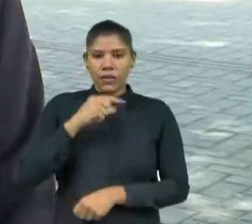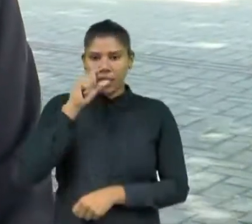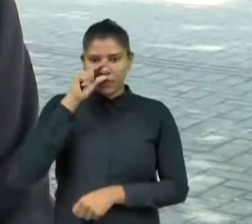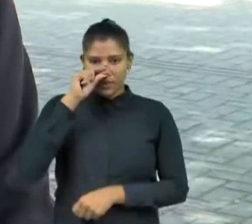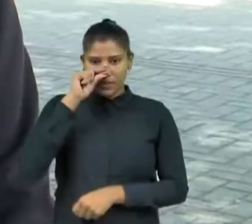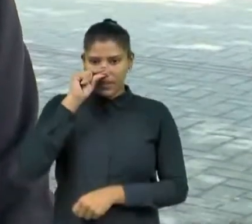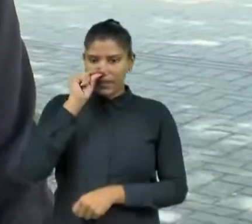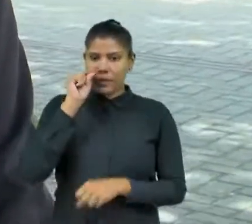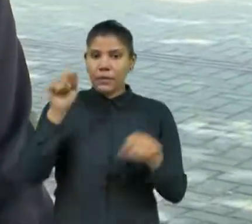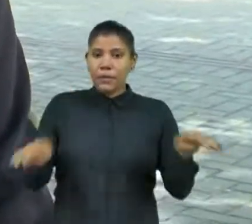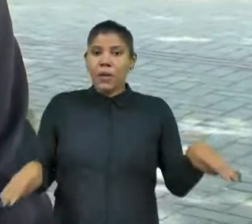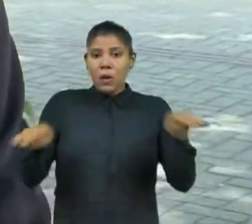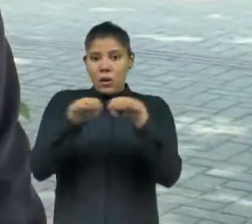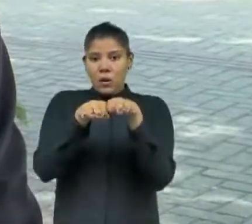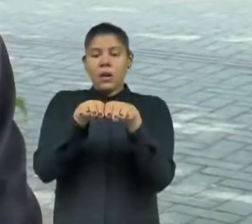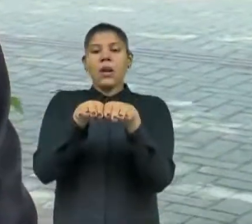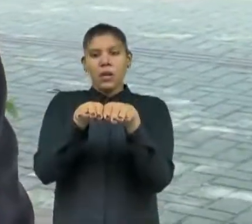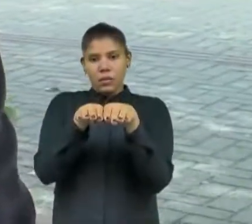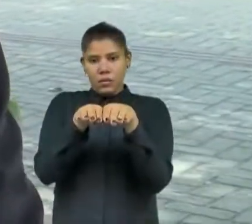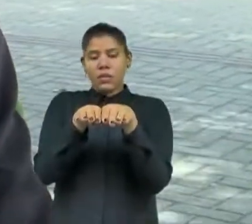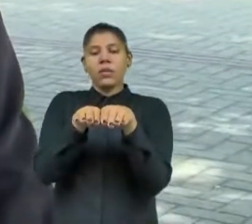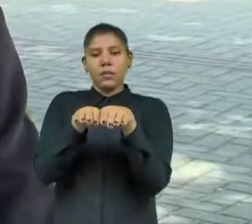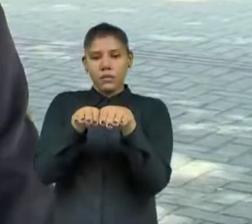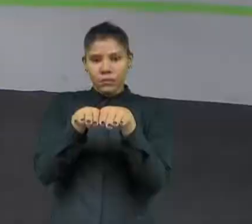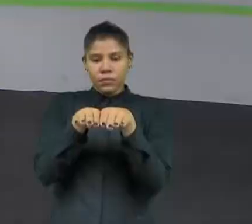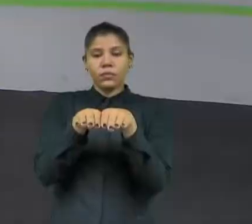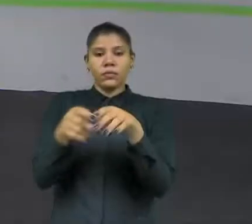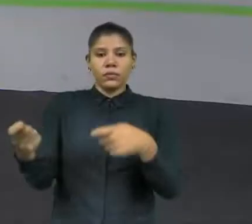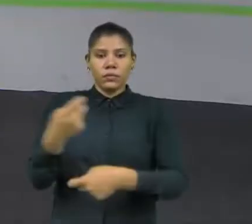compatível do porte da economia brasileira.